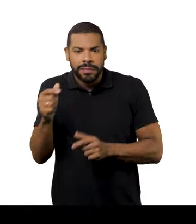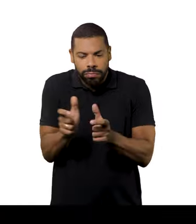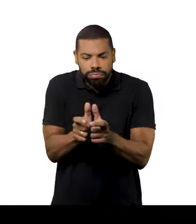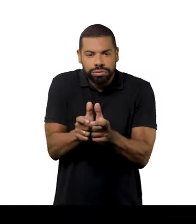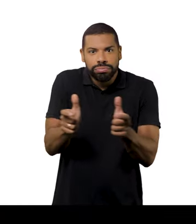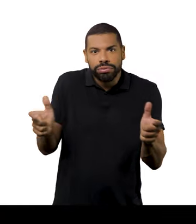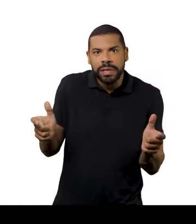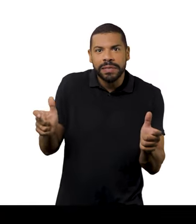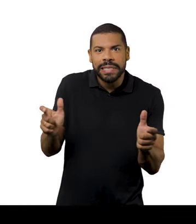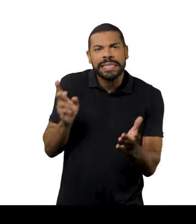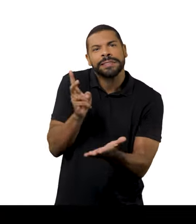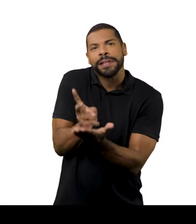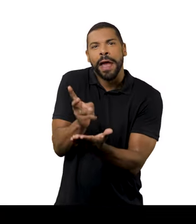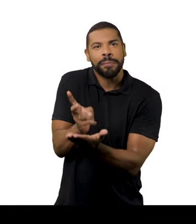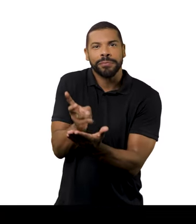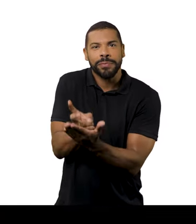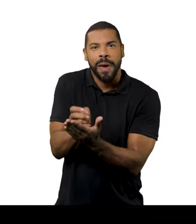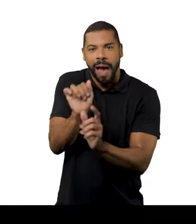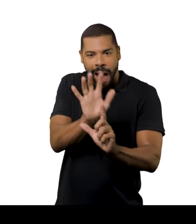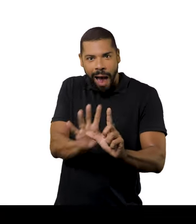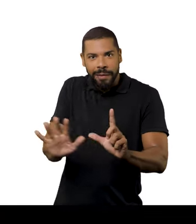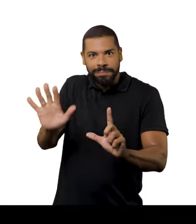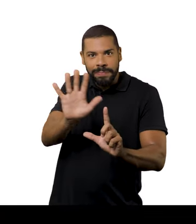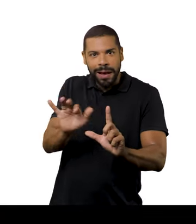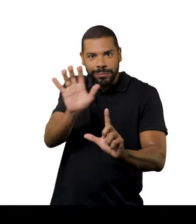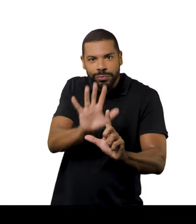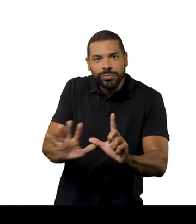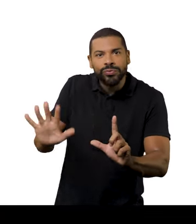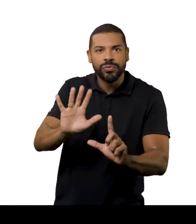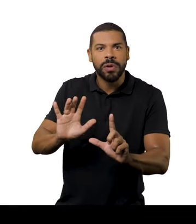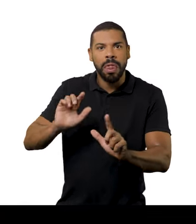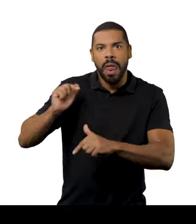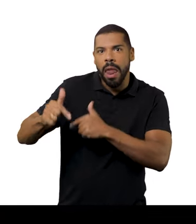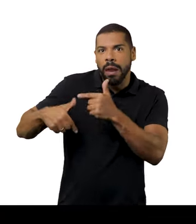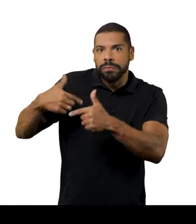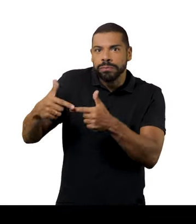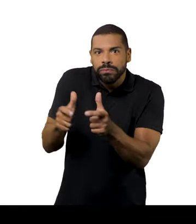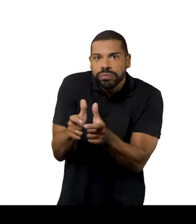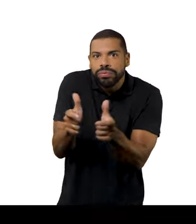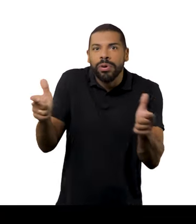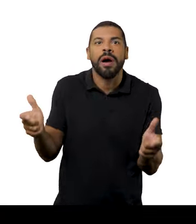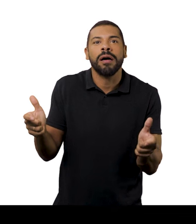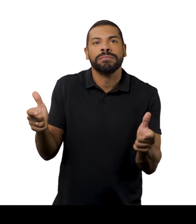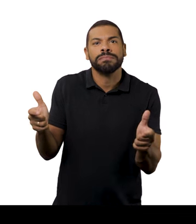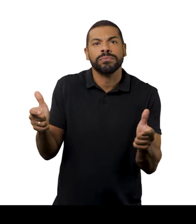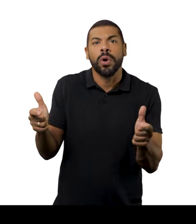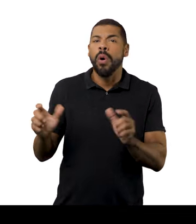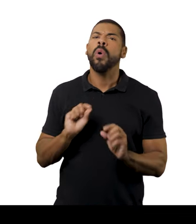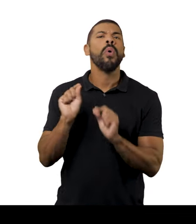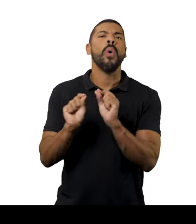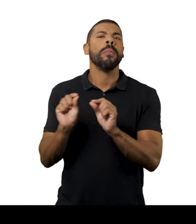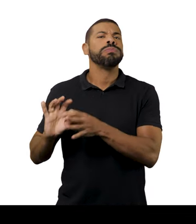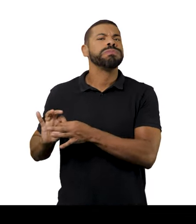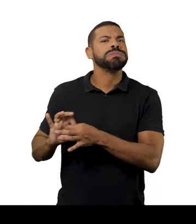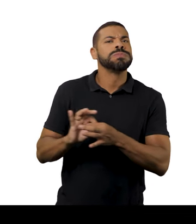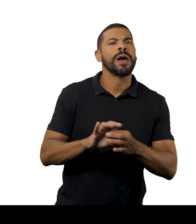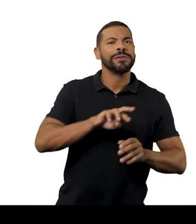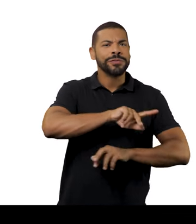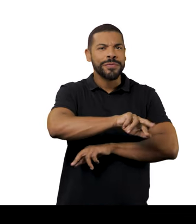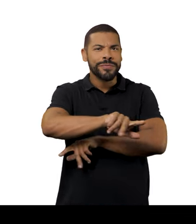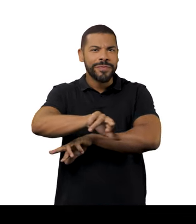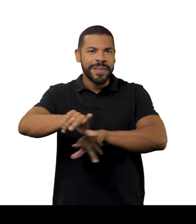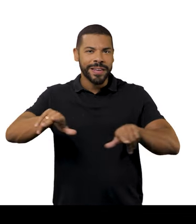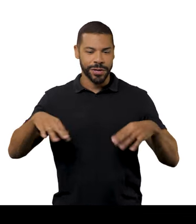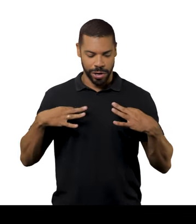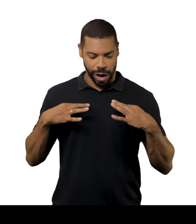de ser expandido. Cada nova encarnação da imagem leva esse trabalho pra contextos diferentes. Então, pra